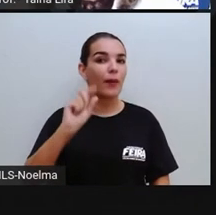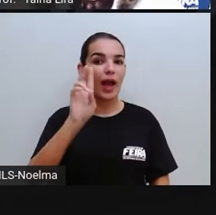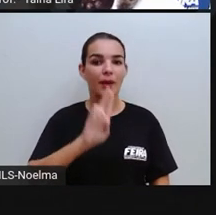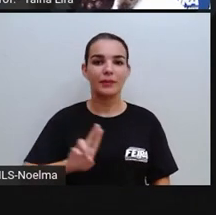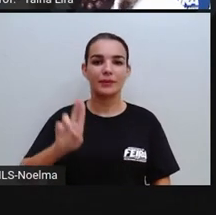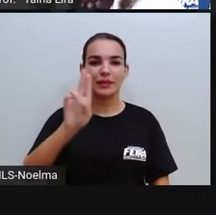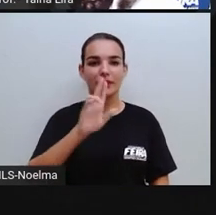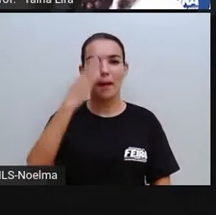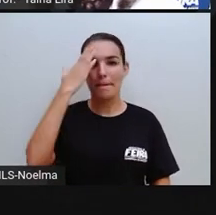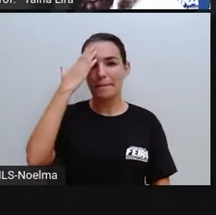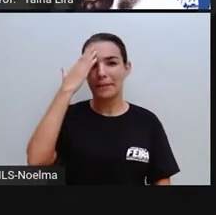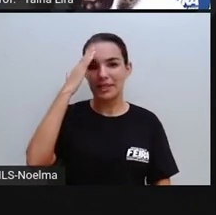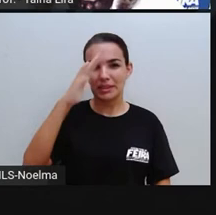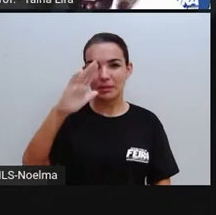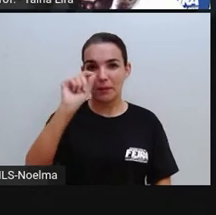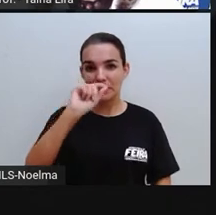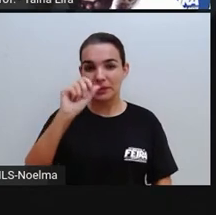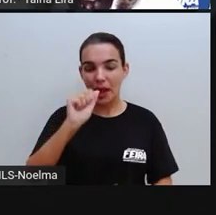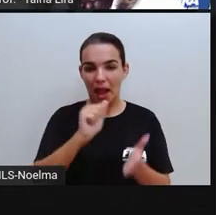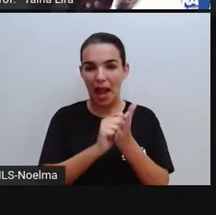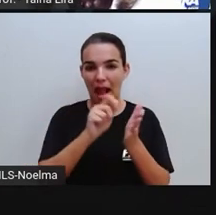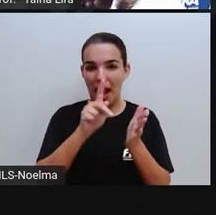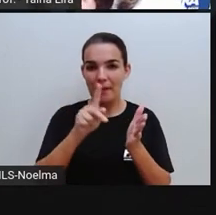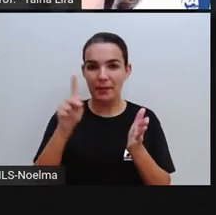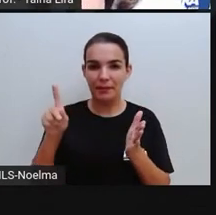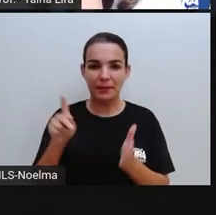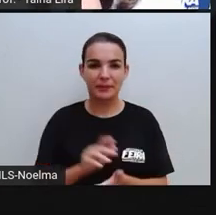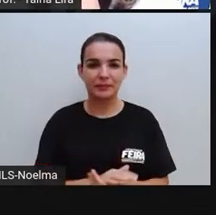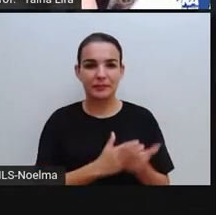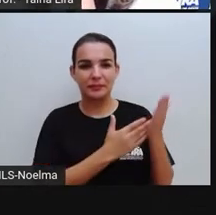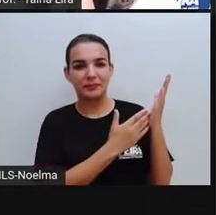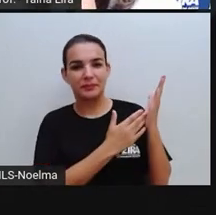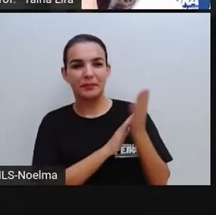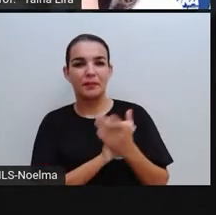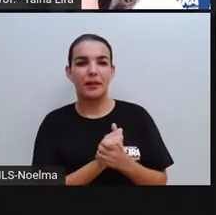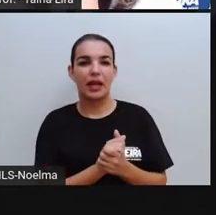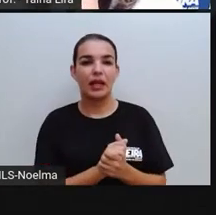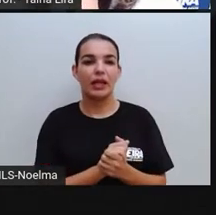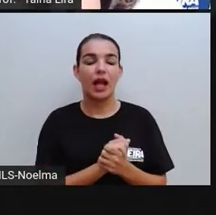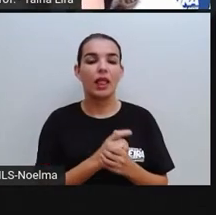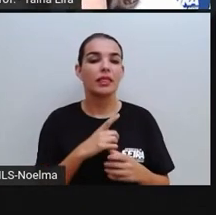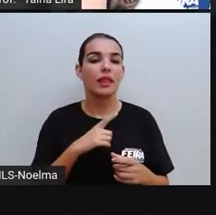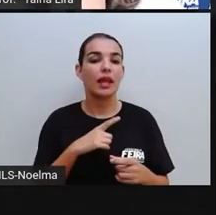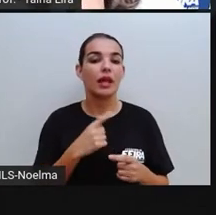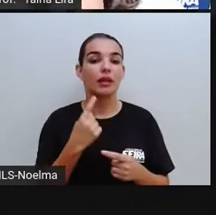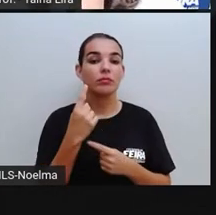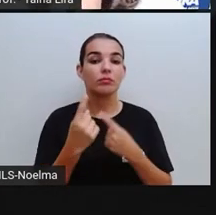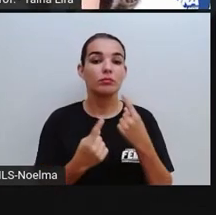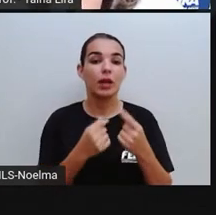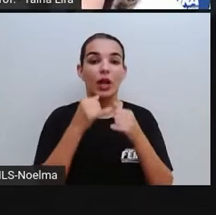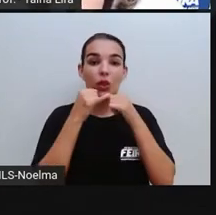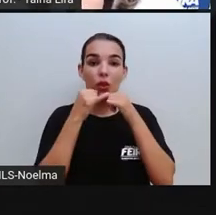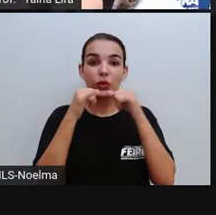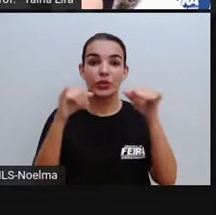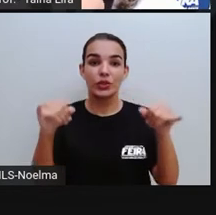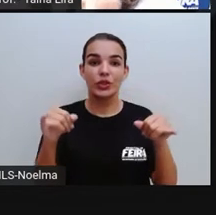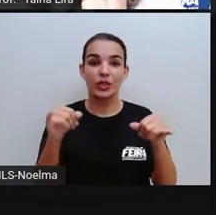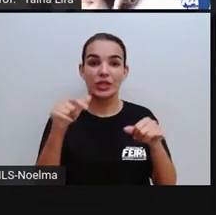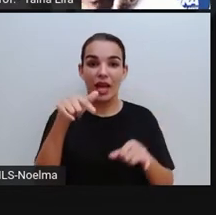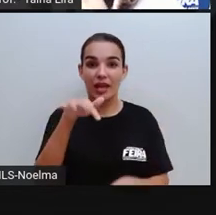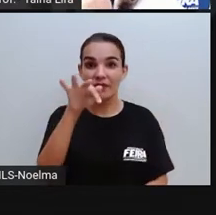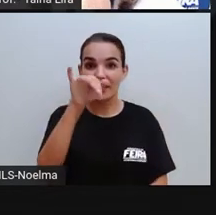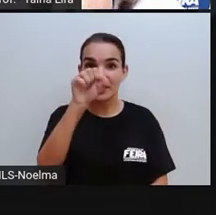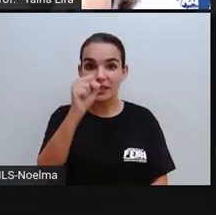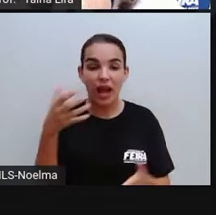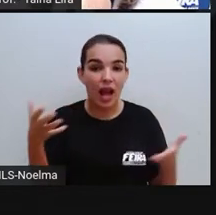principalmente nos aplicativos, certo? Olha lá, a Pró trouxe aqui agora, ó, uma notícia, é uma notícia